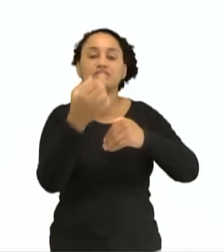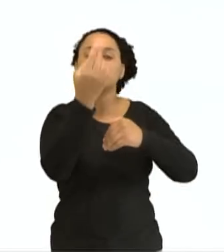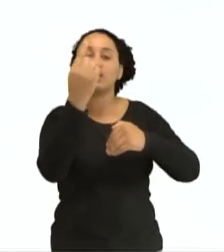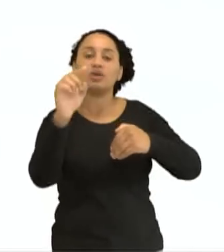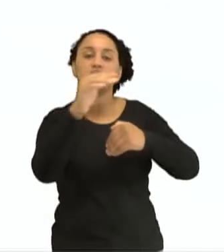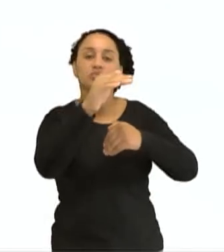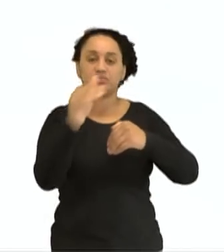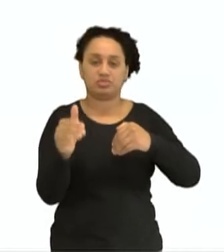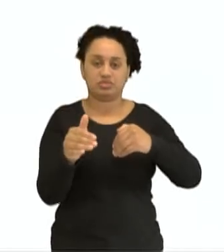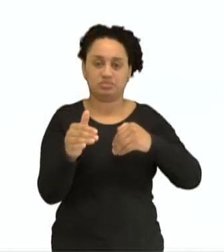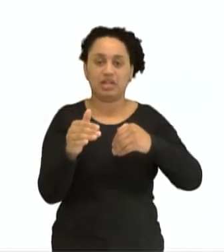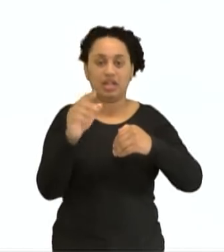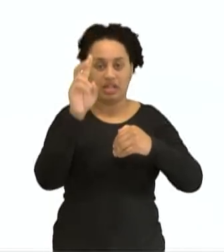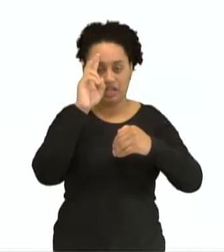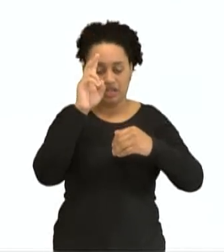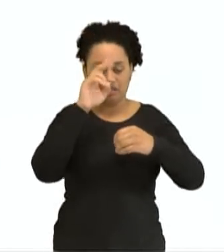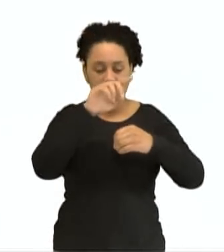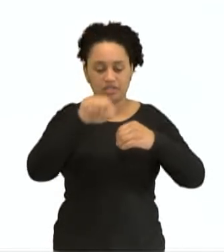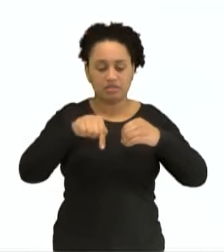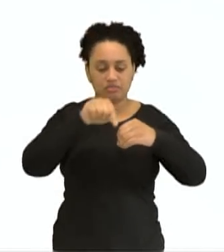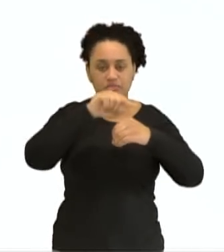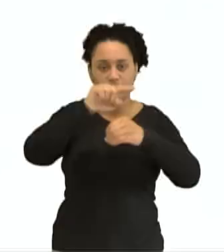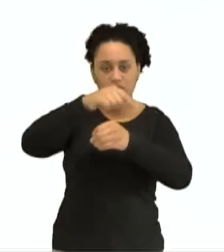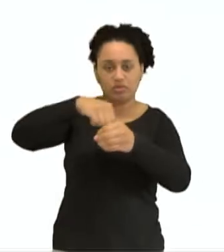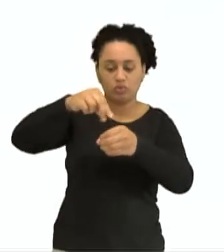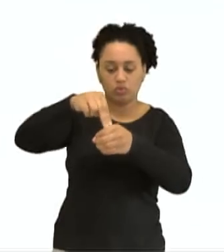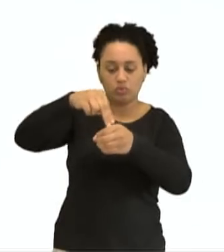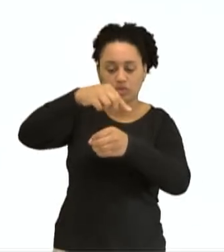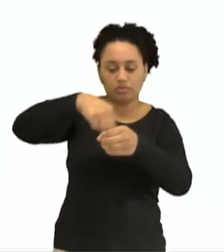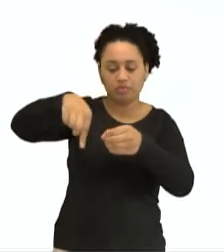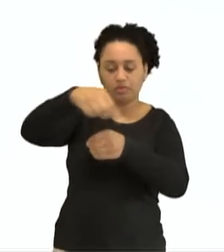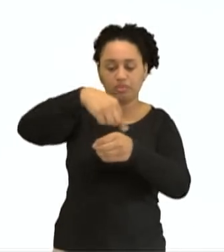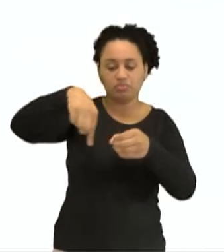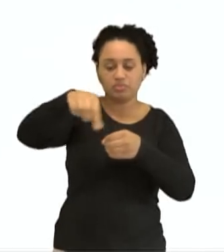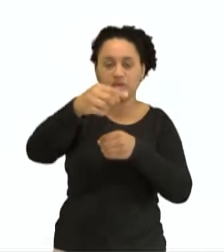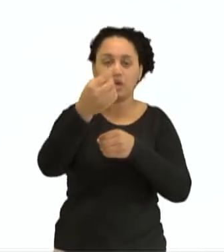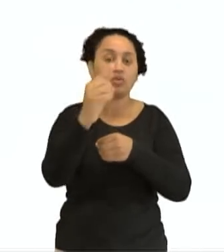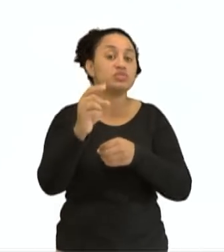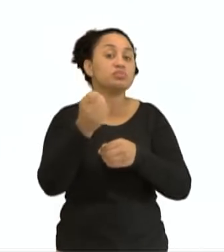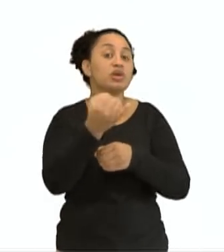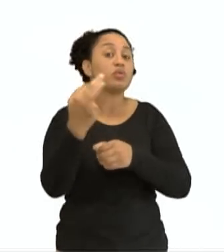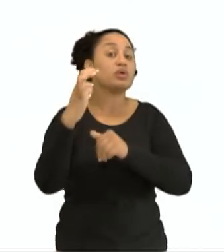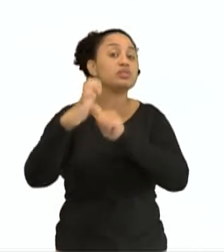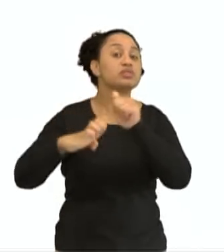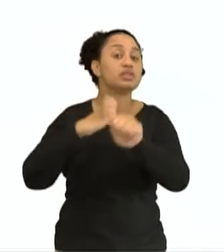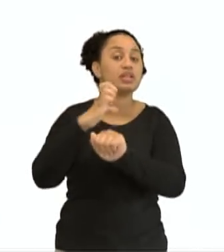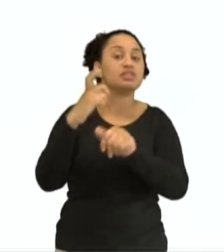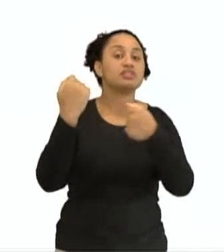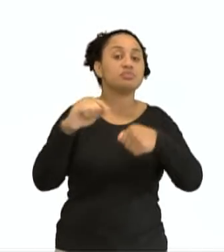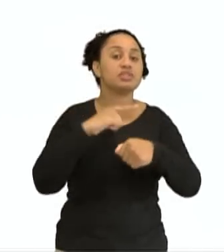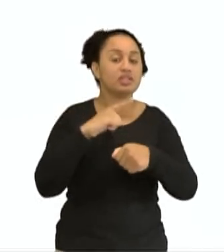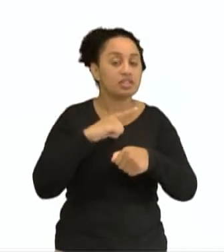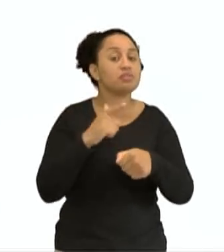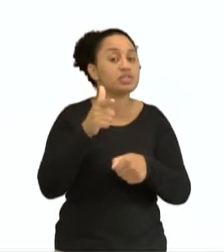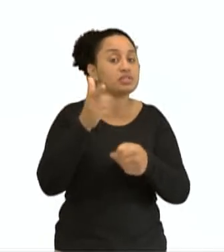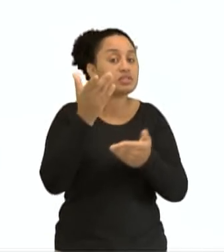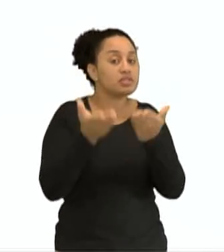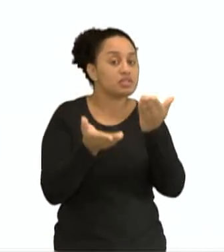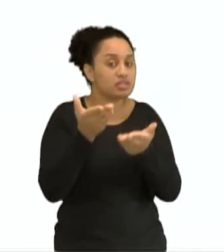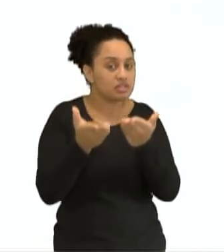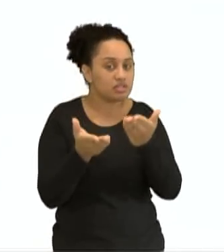valência. Lembra, a camada de valência é a última camada. Quantos elétrons eles precisam ter para serem considerados estáveis?